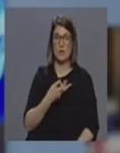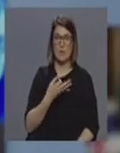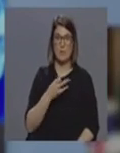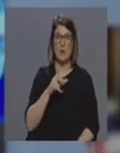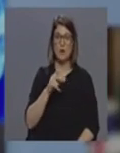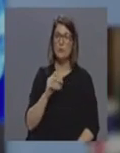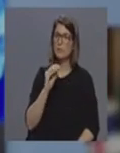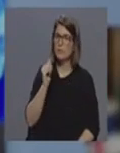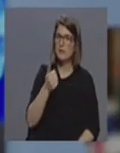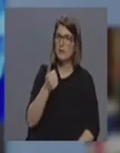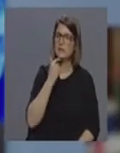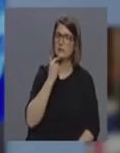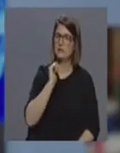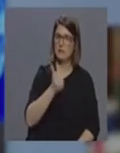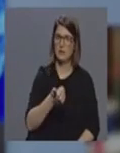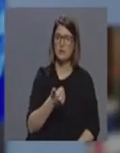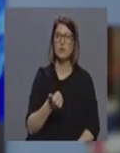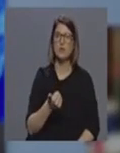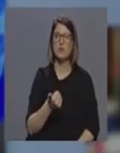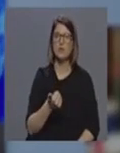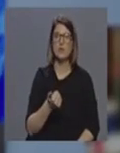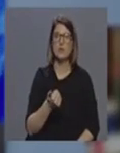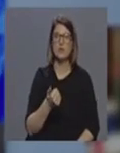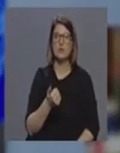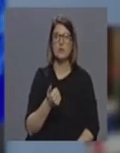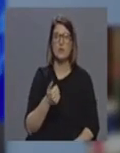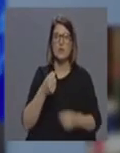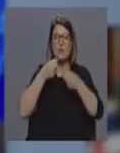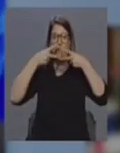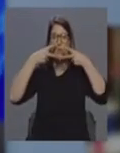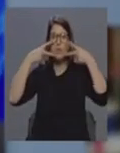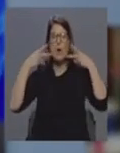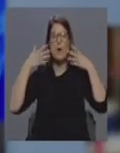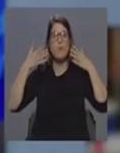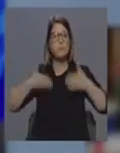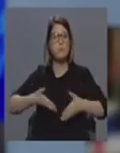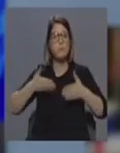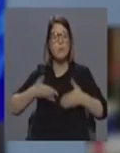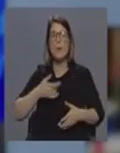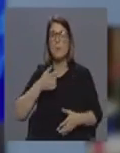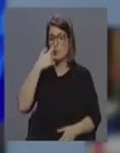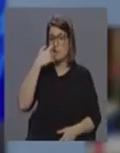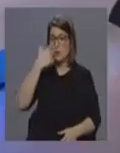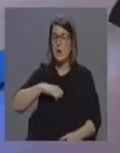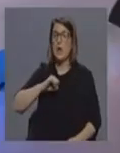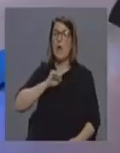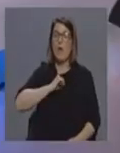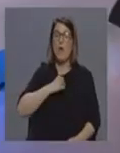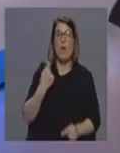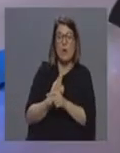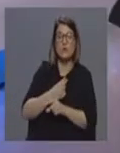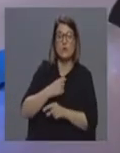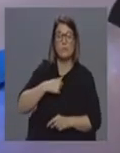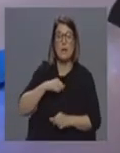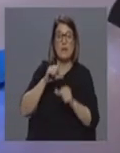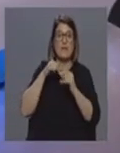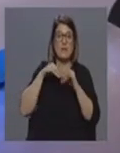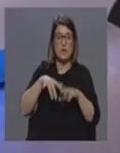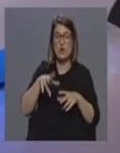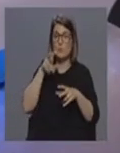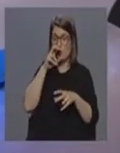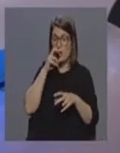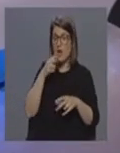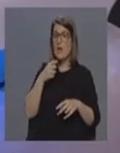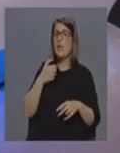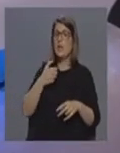muito bem também a referir isso não é necessário entanto colocar máscaras cirúrgicas a ser que a pessoa efetivamente tenha assinado os sintomas de infecção respiratória para proteger os outros